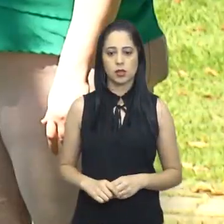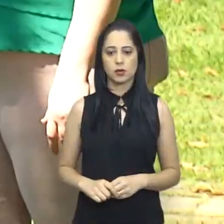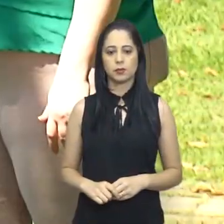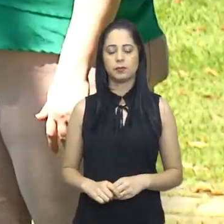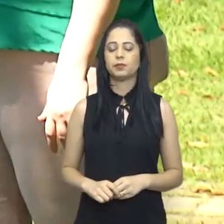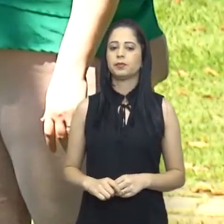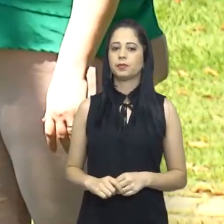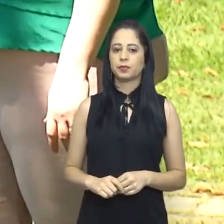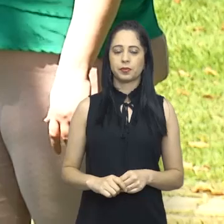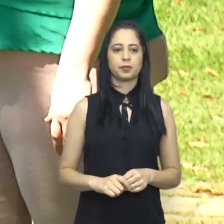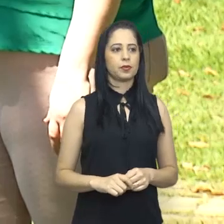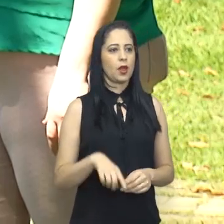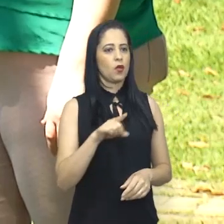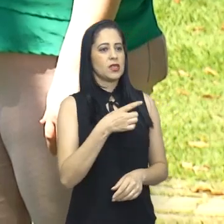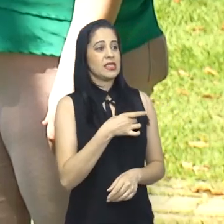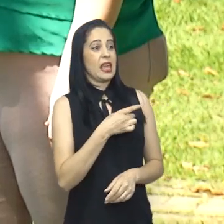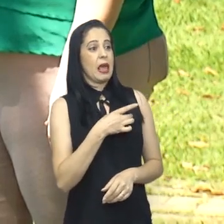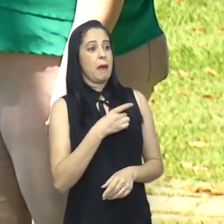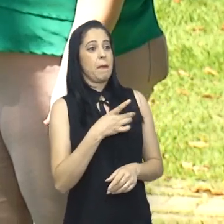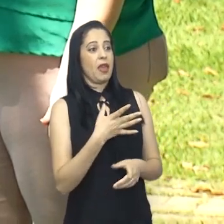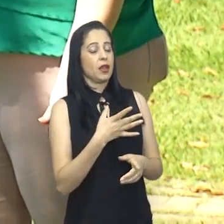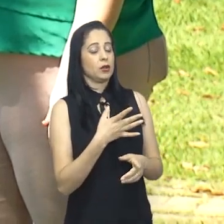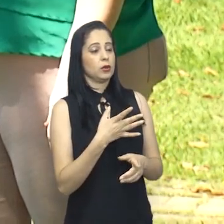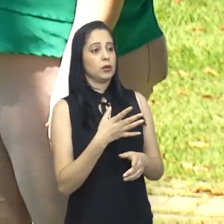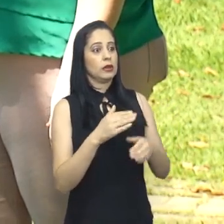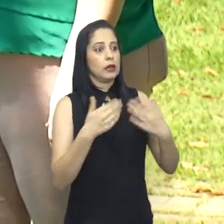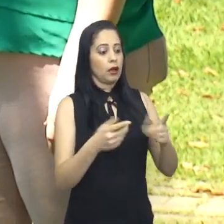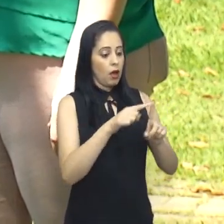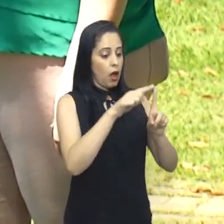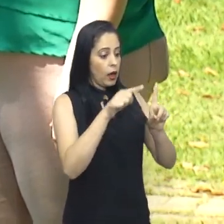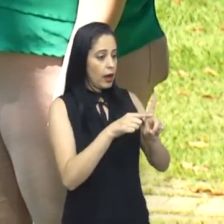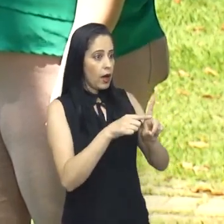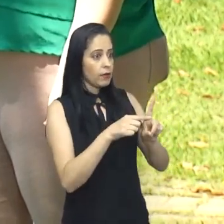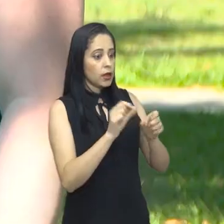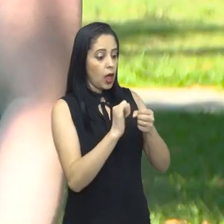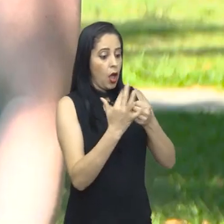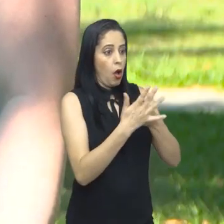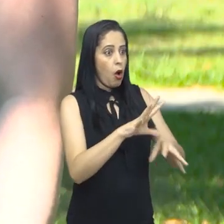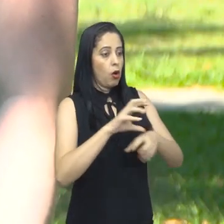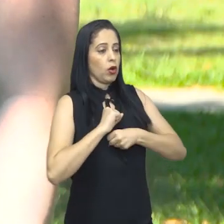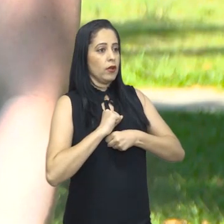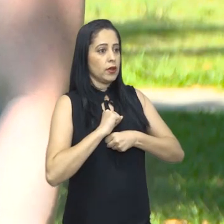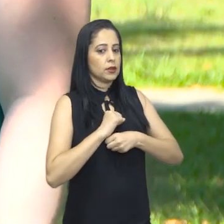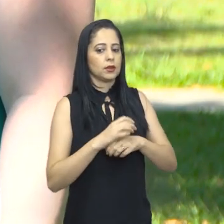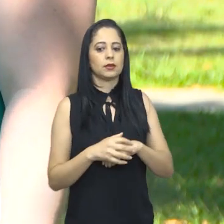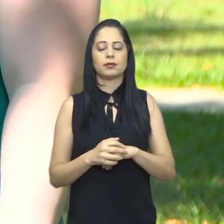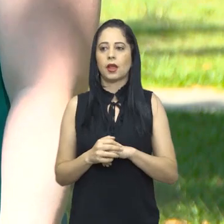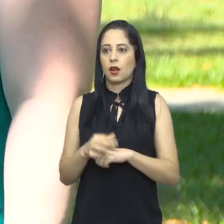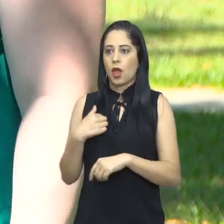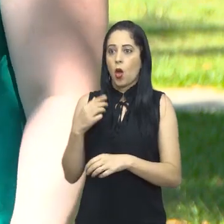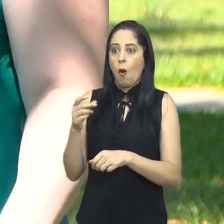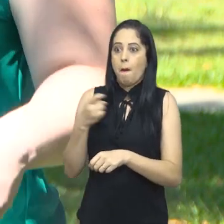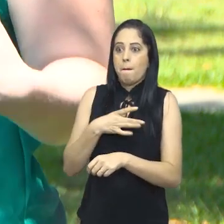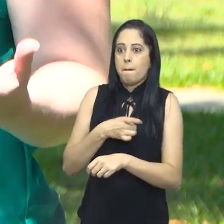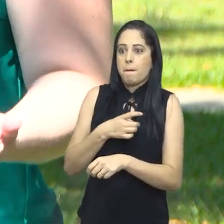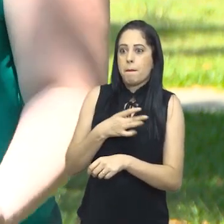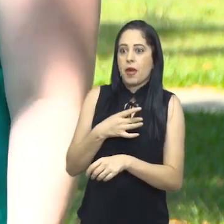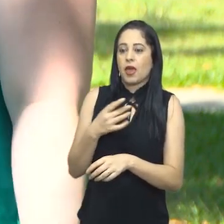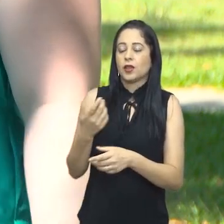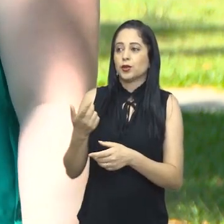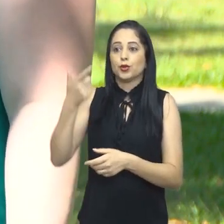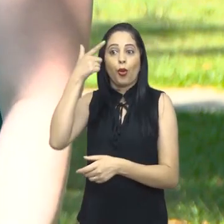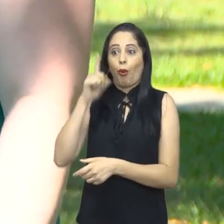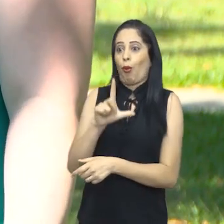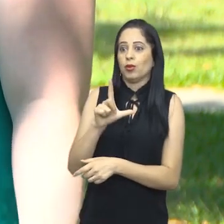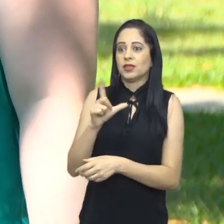Sim, quais foram os seus maiores medos quando você descobriu, olha, eu estou grávida e estou com Covid? O maior medo é de não voltar mais, de não se recuperar